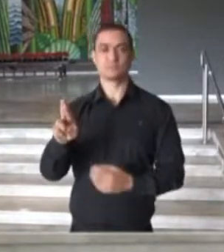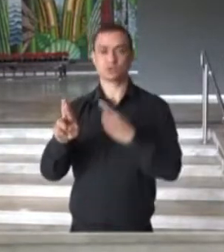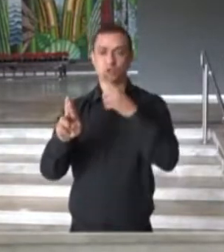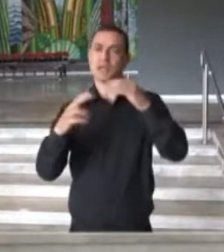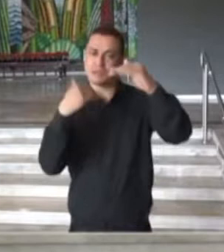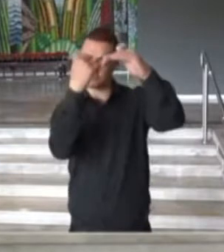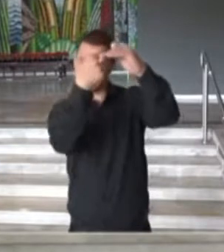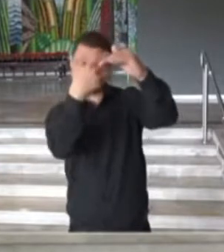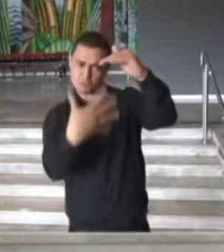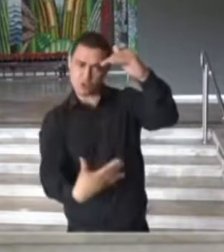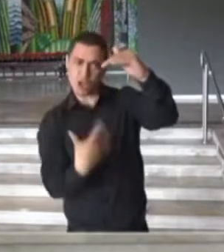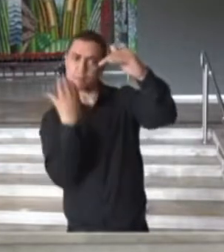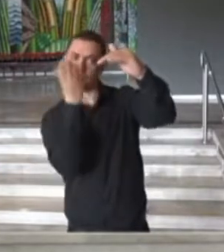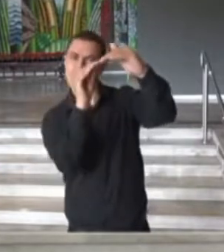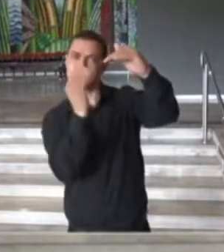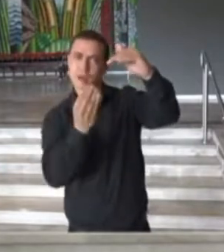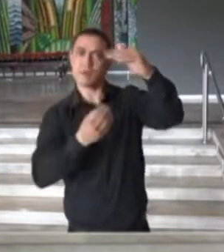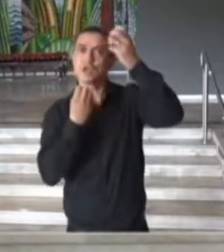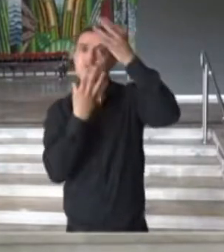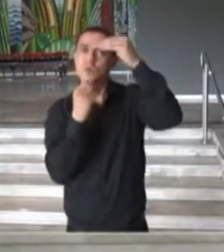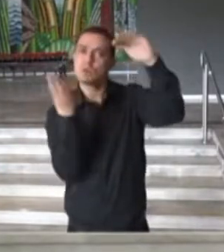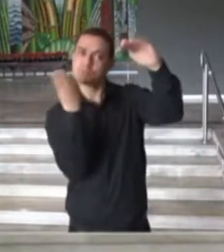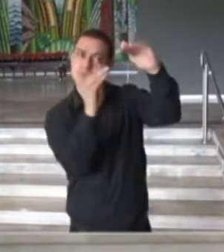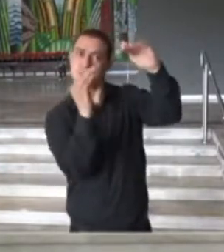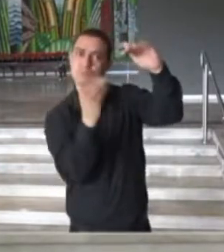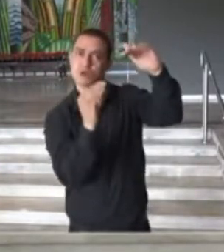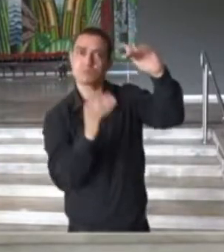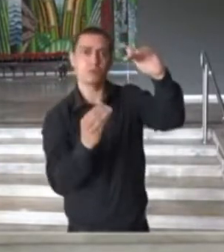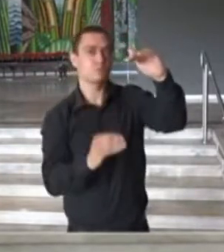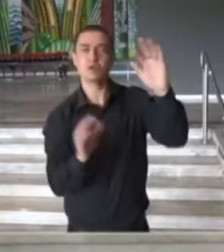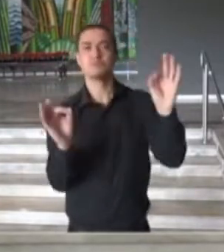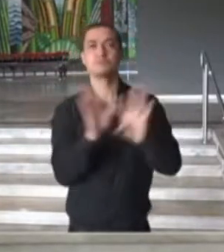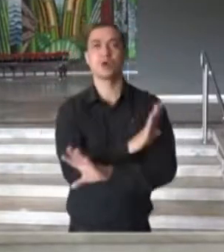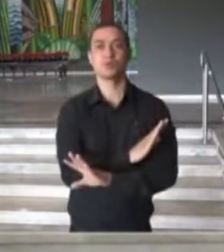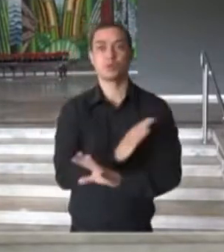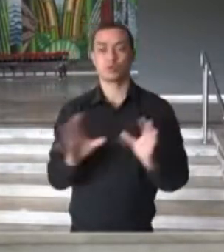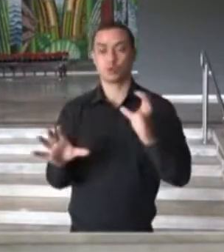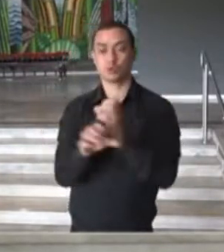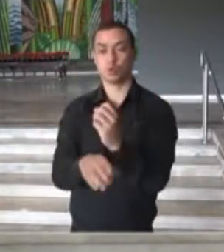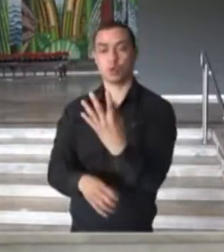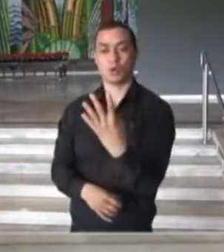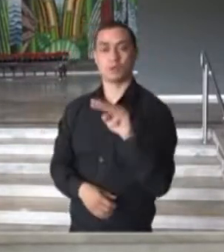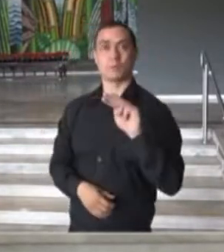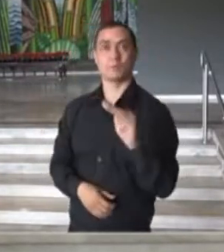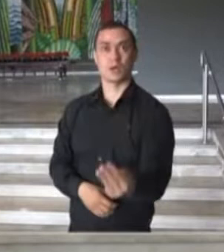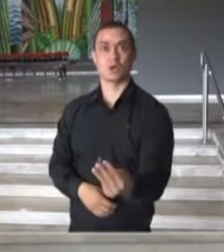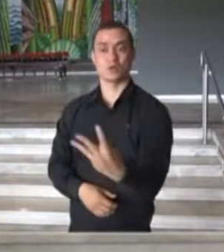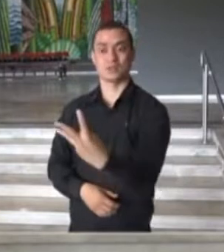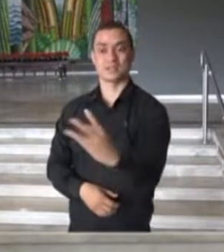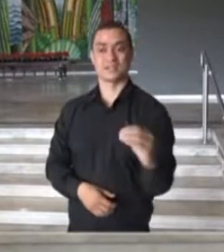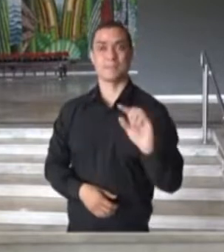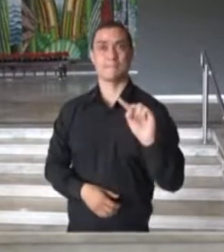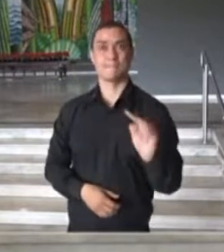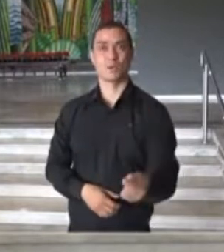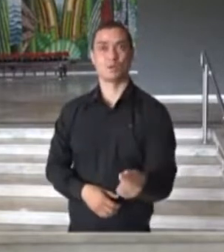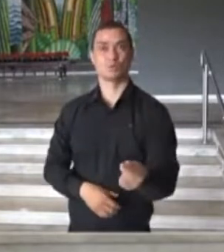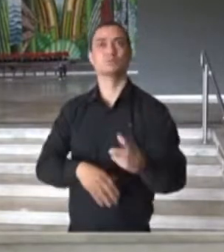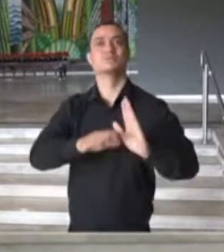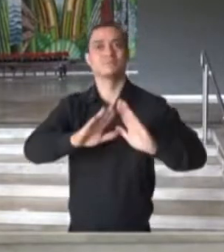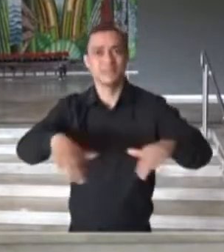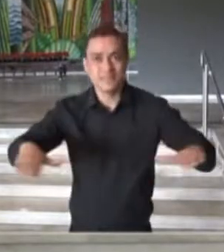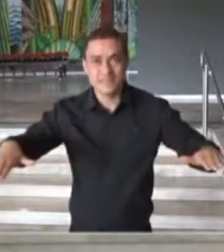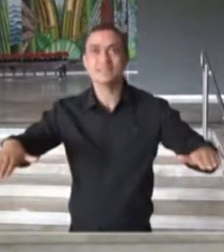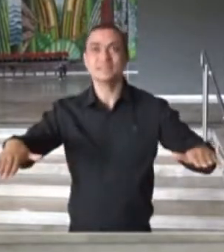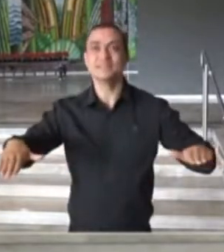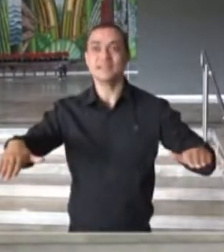neste formulário eletrônico. Temos 4 milhões e 300 mil crianças nessa faixa etária para serem